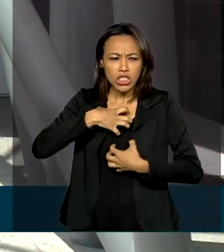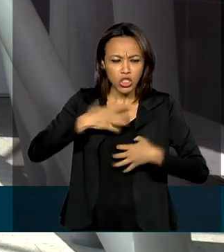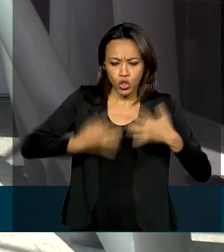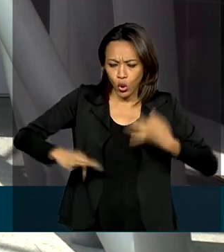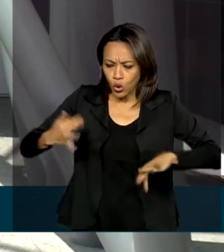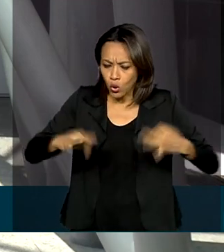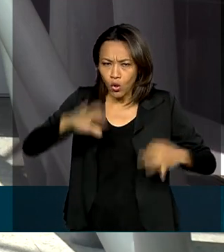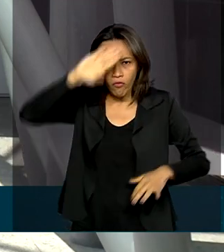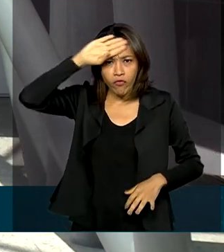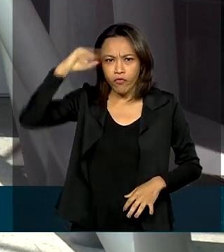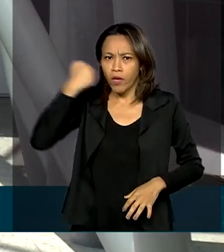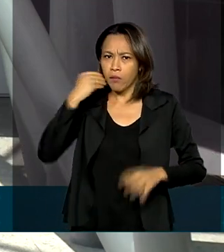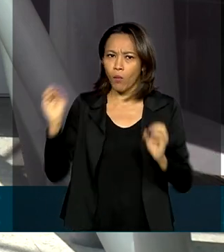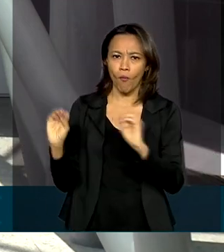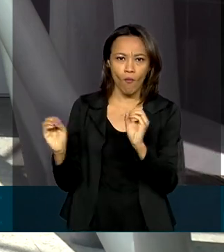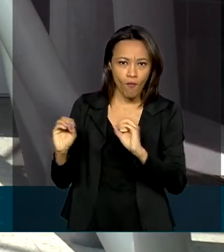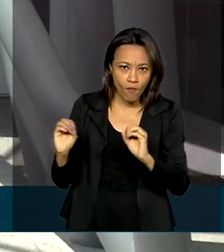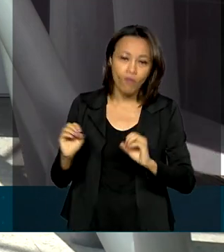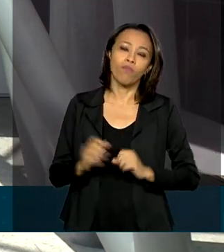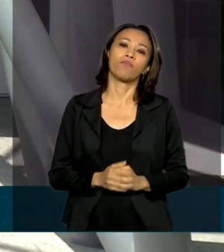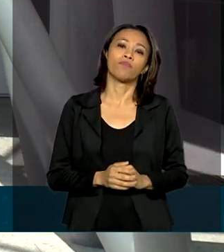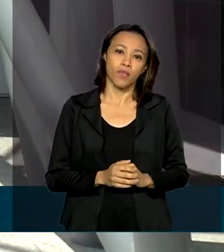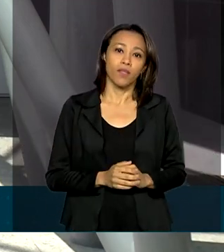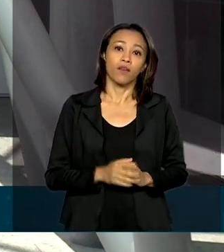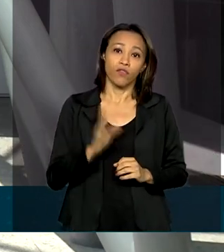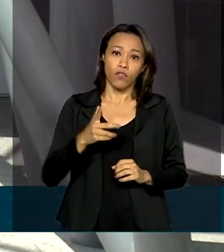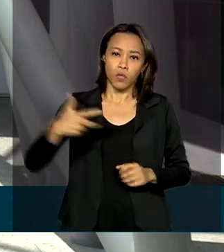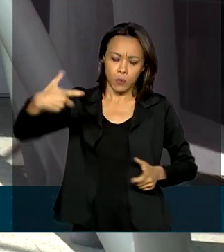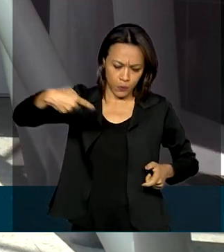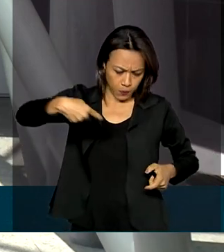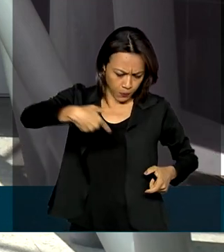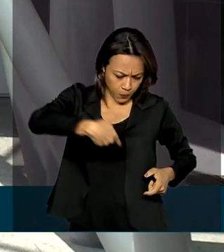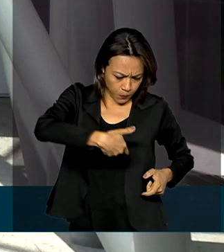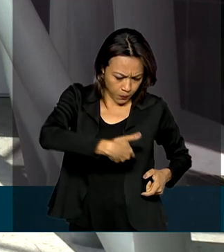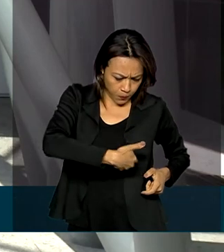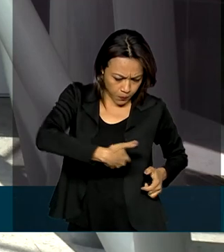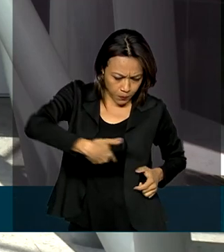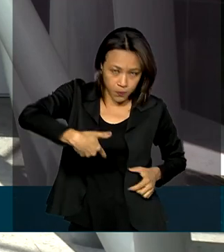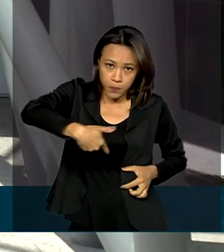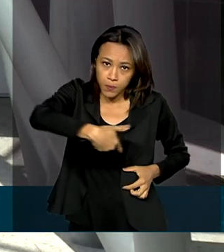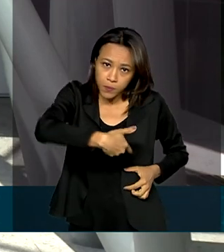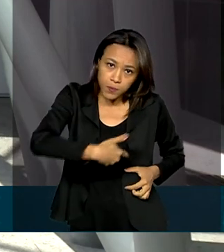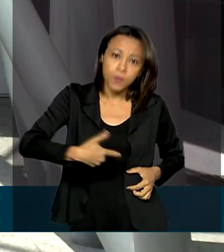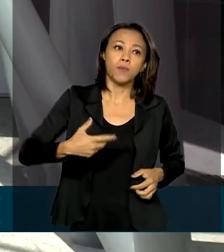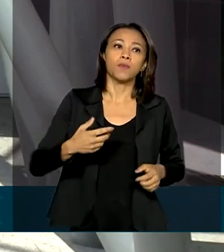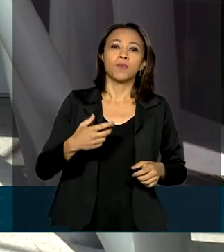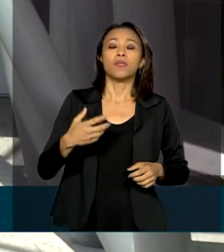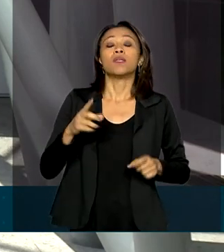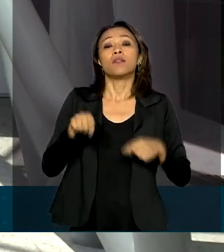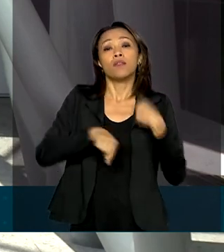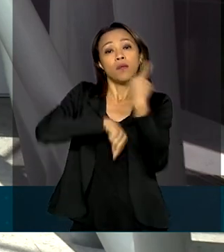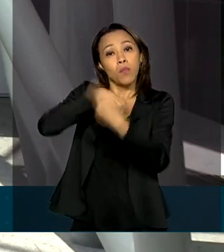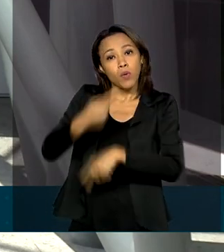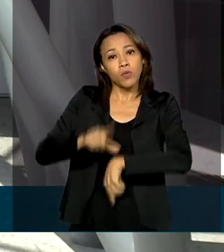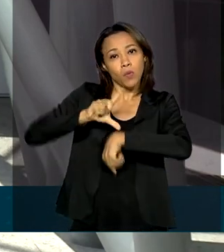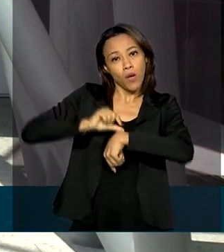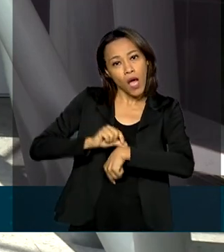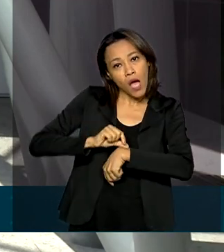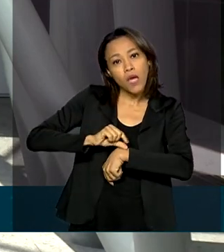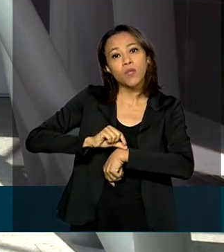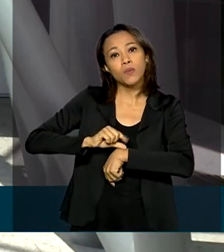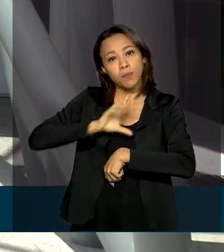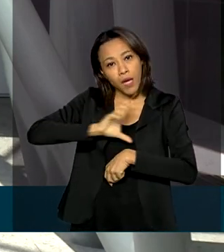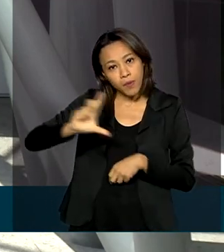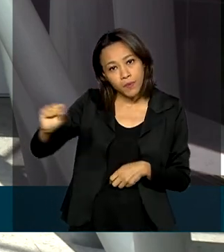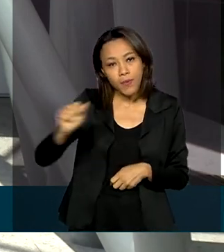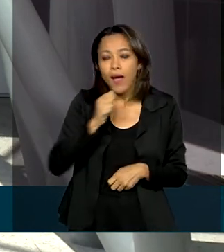procedimento foi minimamente invasivo, feito a laser e com anestesia. O horário de alta aqui do hospital ainda